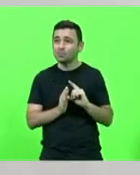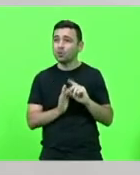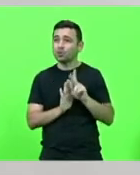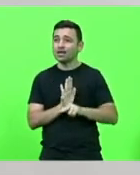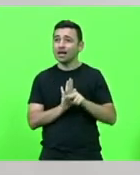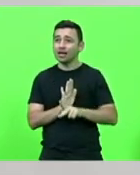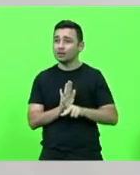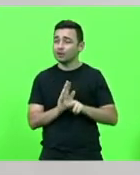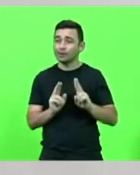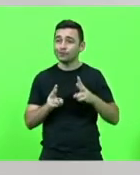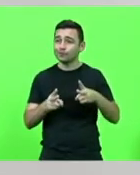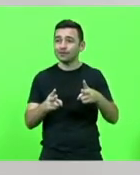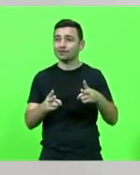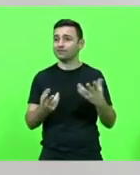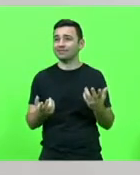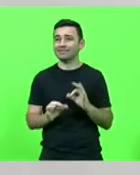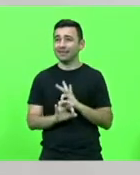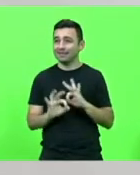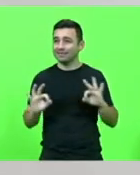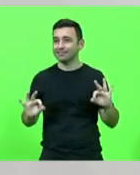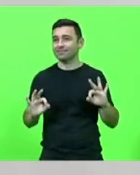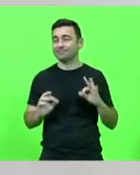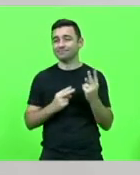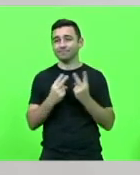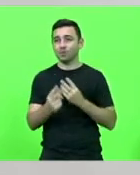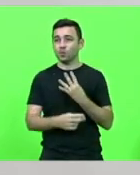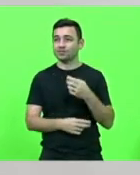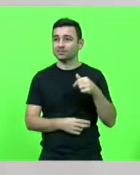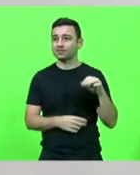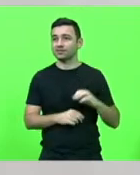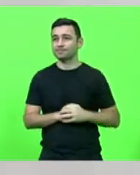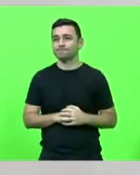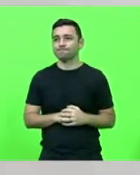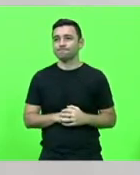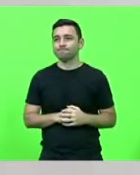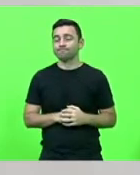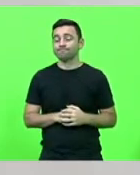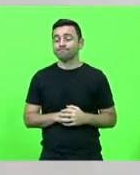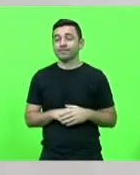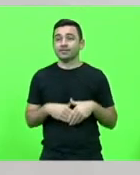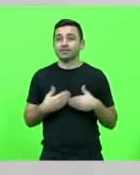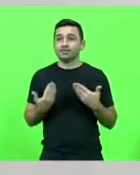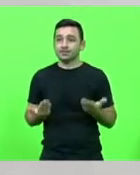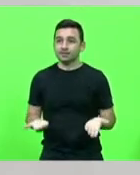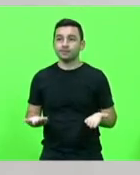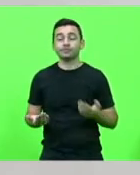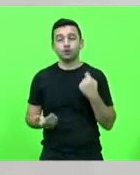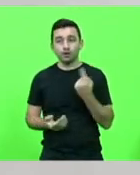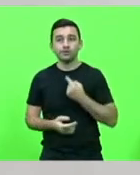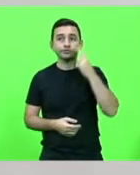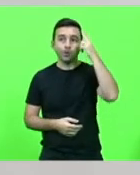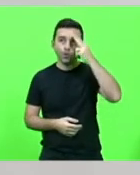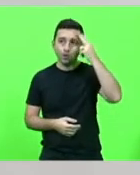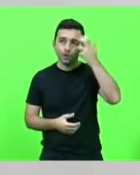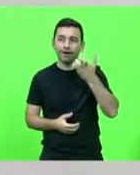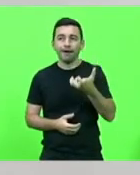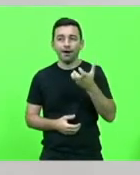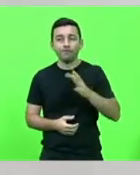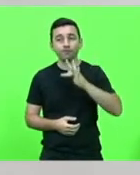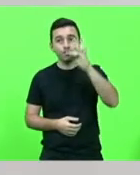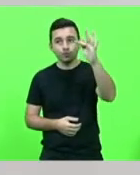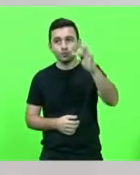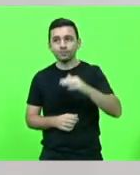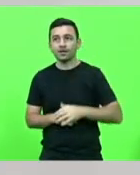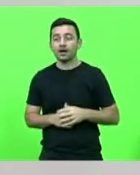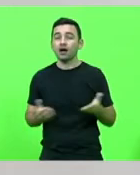da duplicação 470 é o que a gente sonha que aconteça agora eu quero